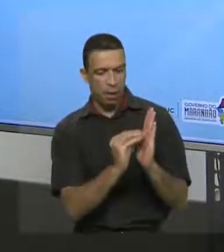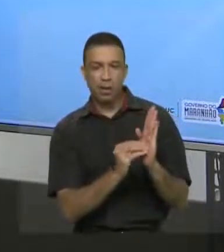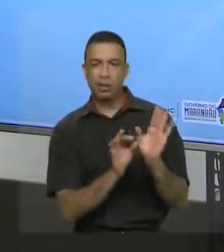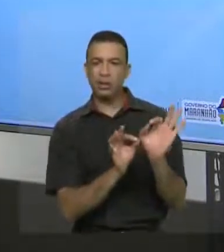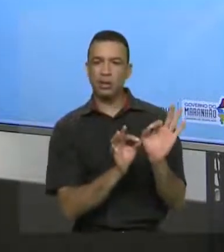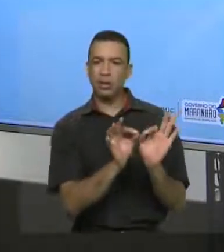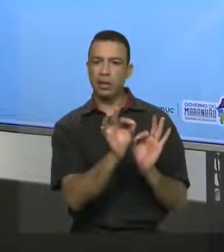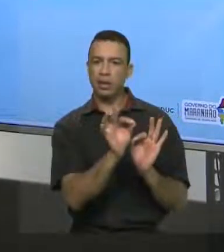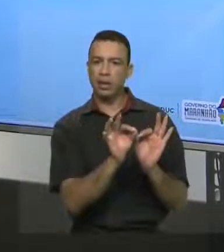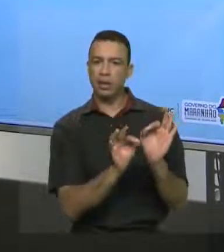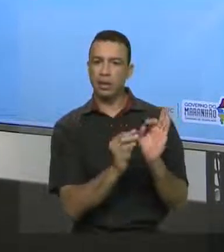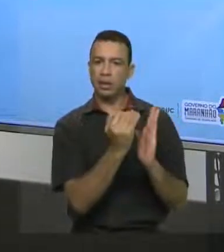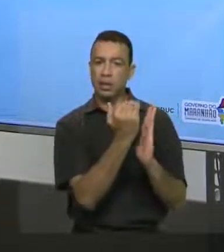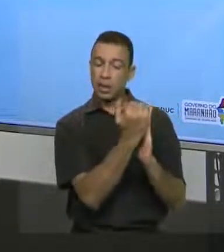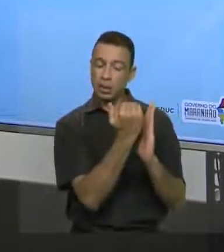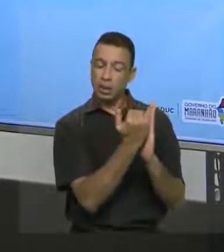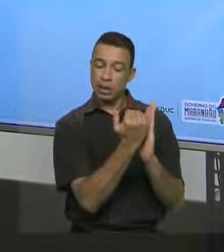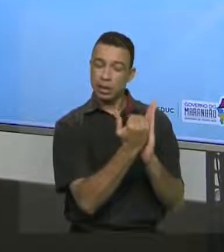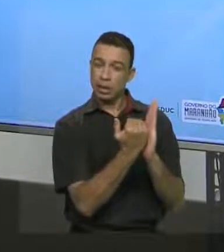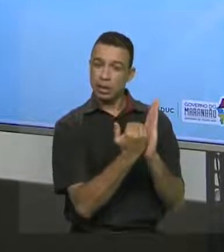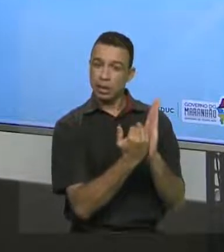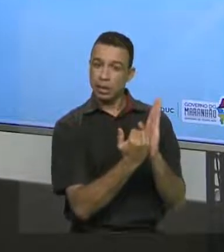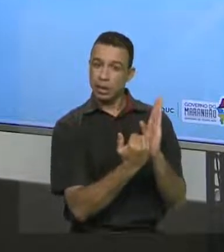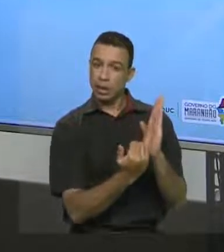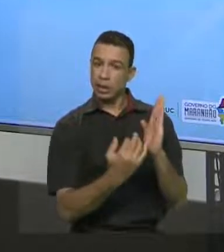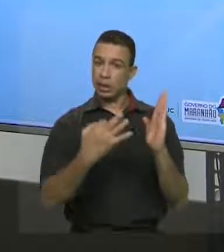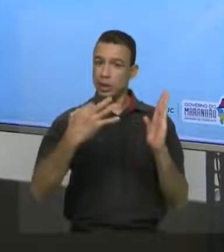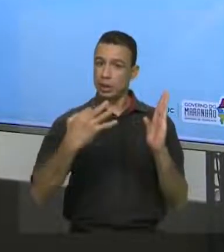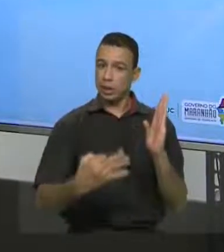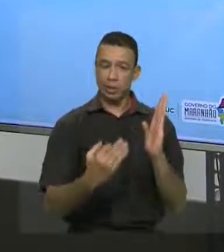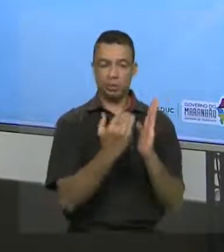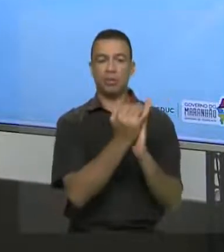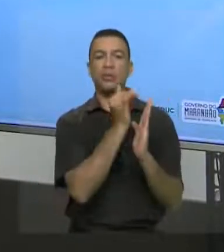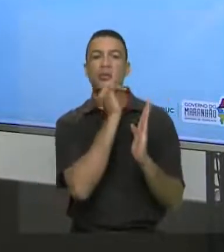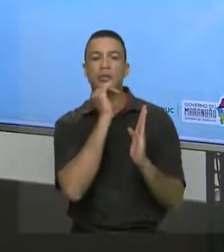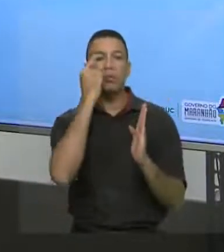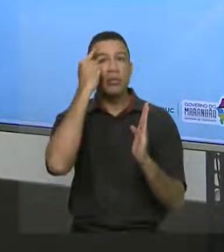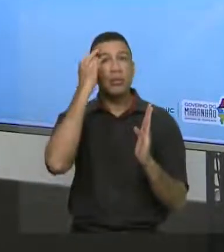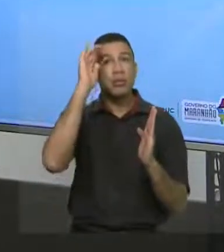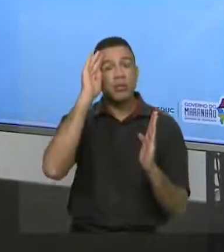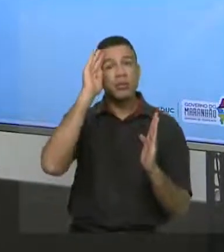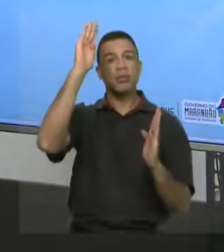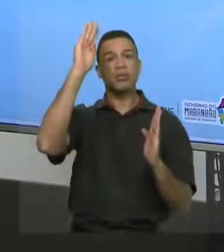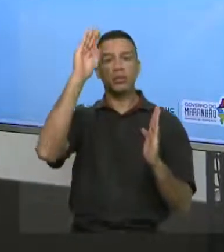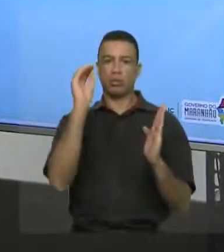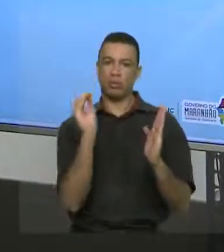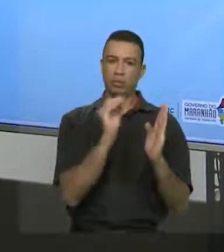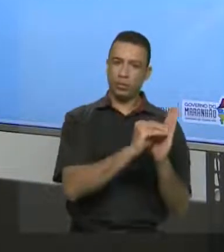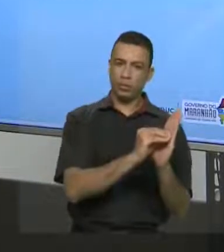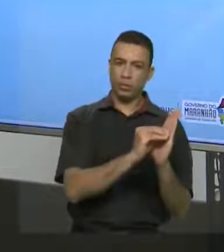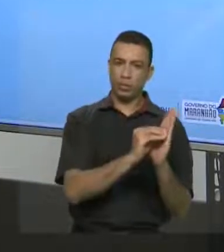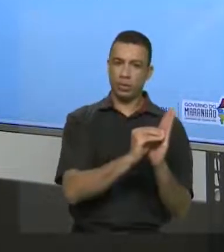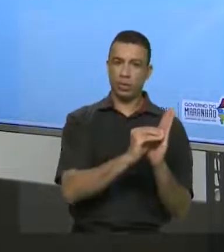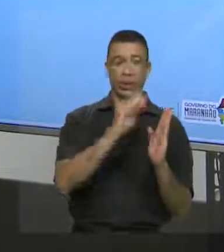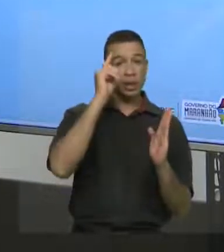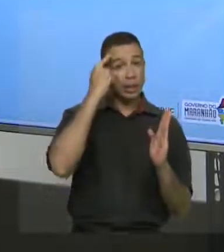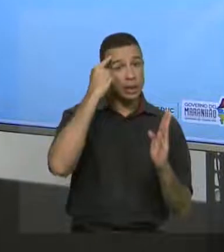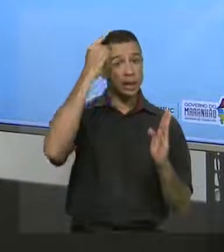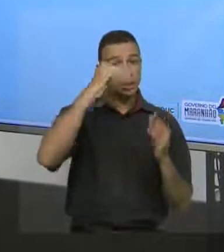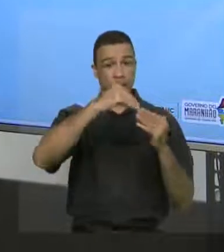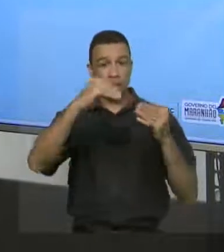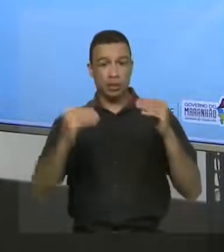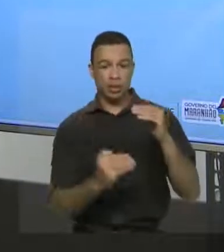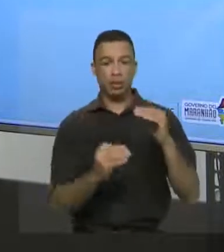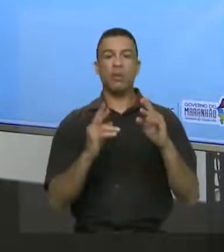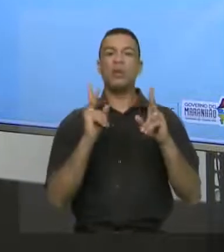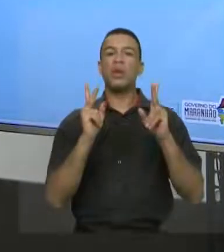sempre uma preocupação. É colocar as ideias principais na frente das ideias secundárias, né? É questão da hierarquização.